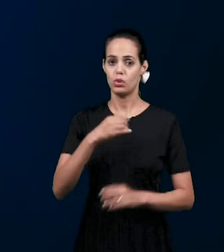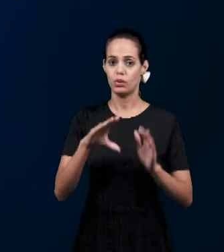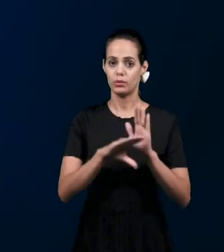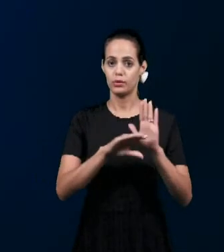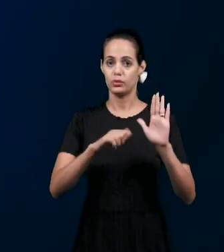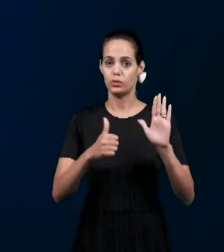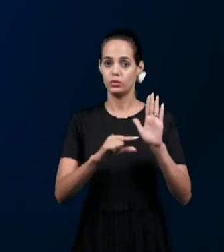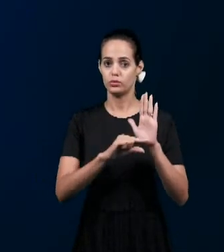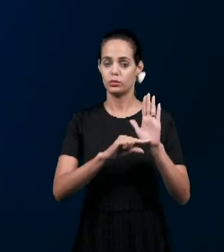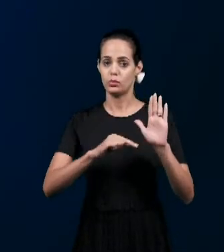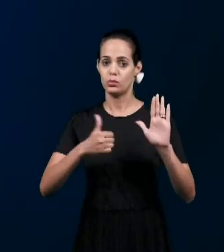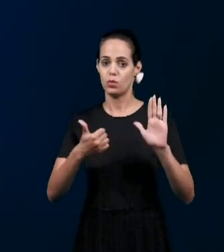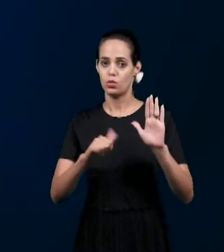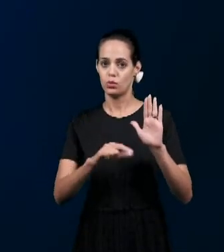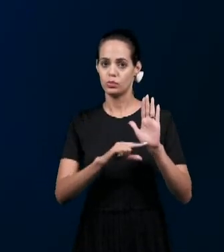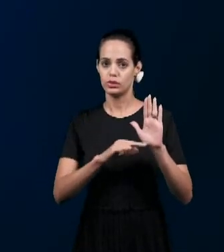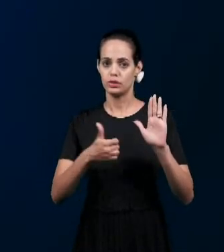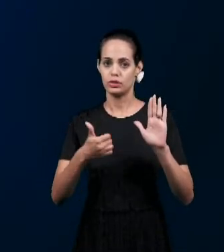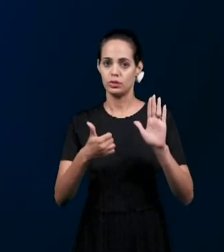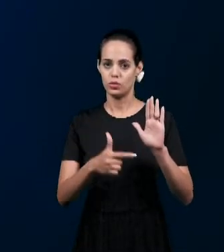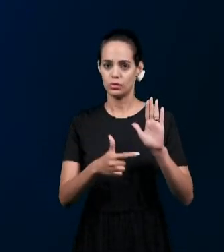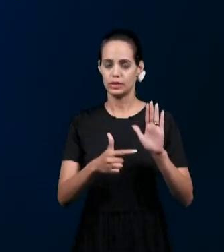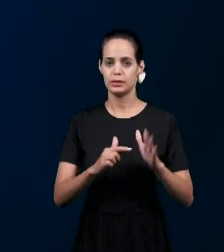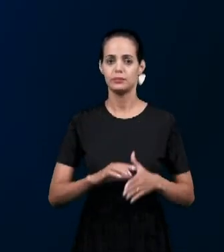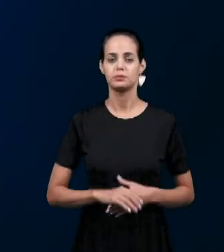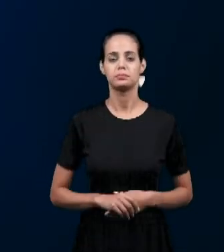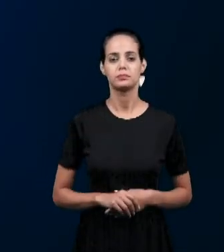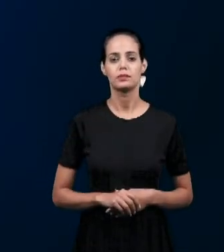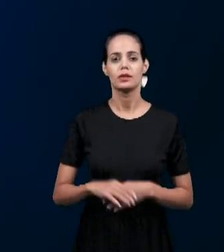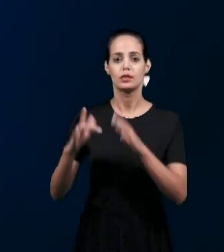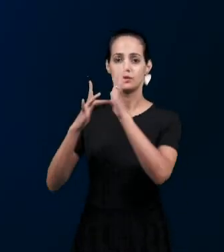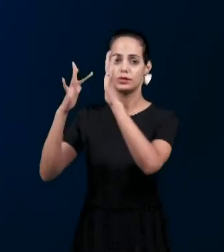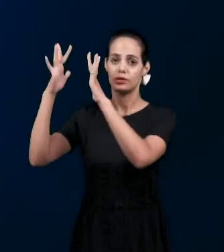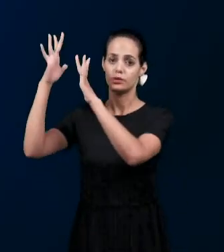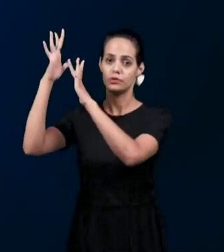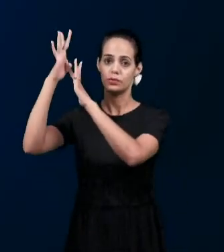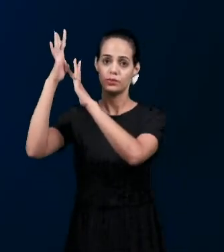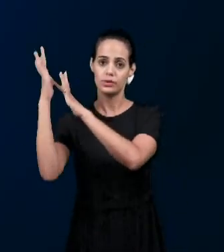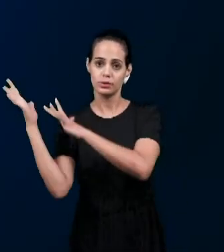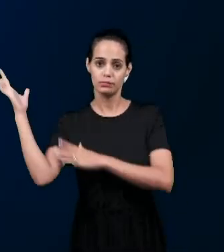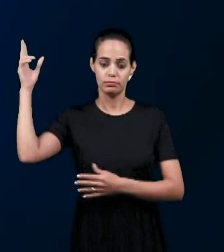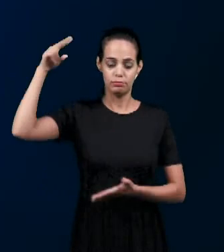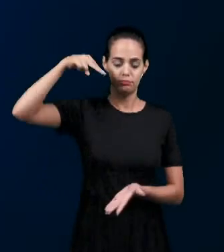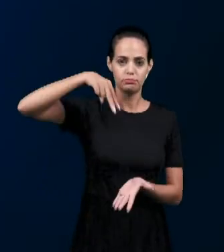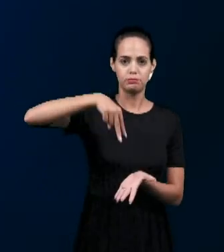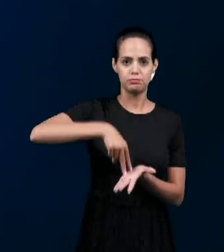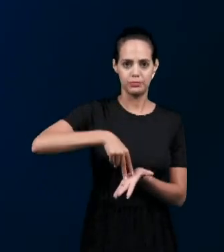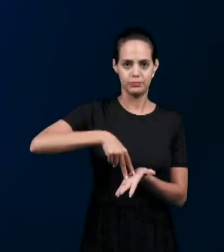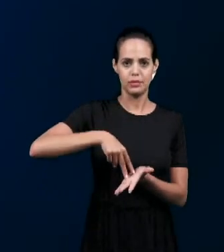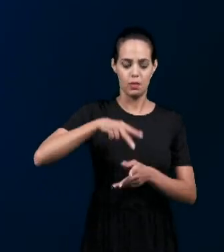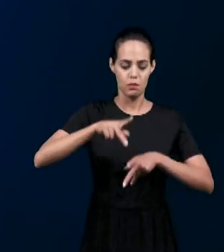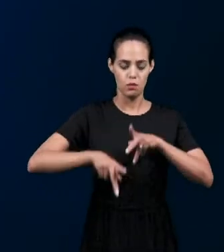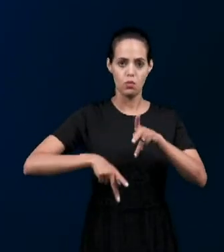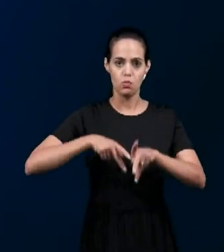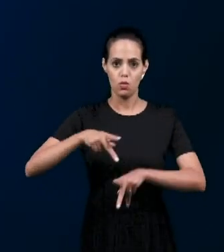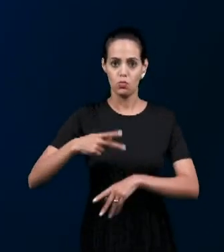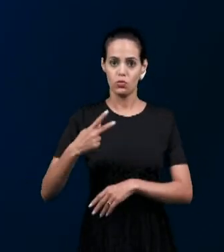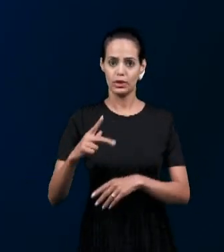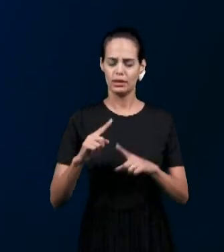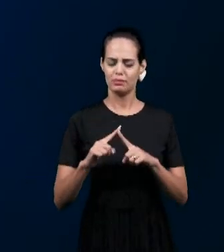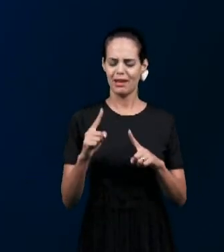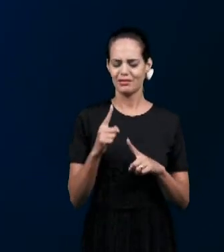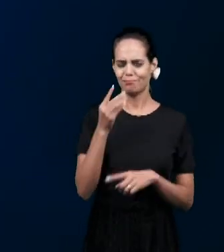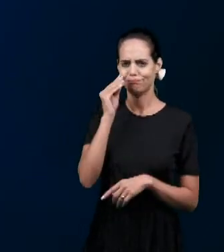Que nos diz Veio para o que era seu E os seus não o receberam Mas a todos quanto o